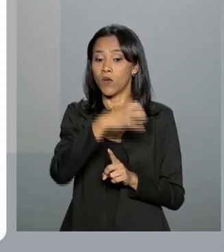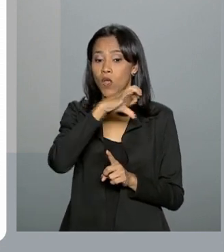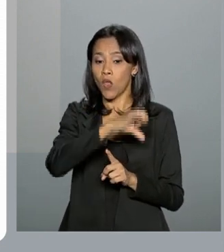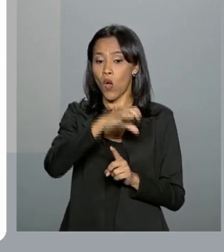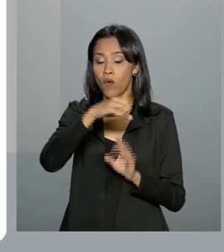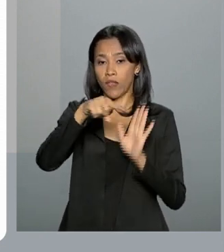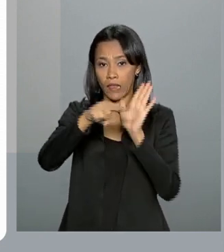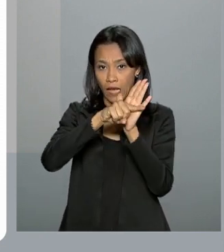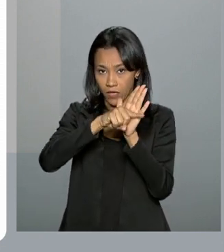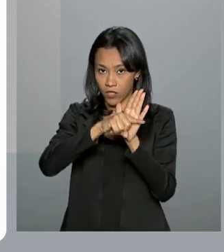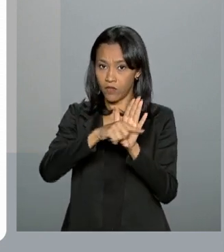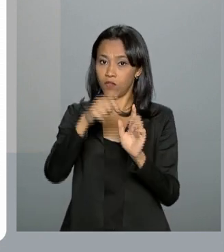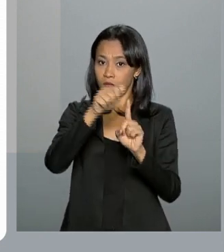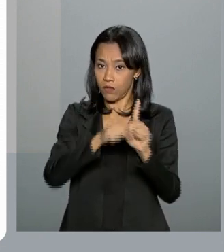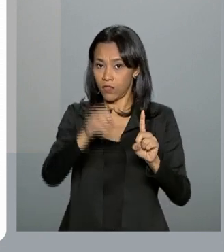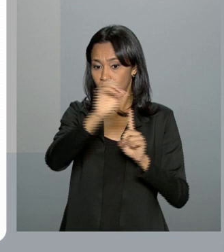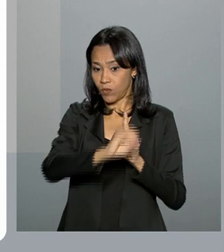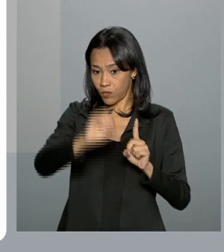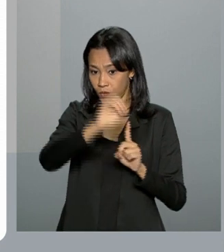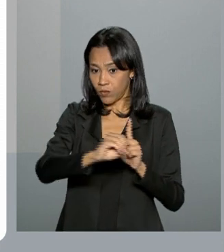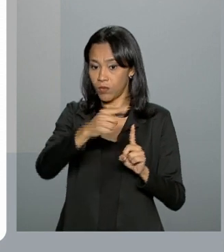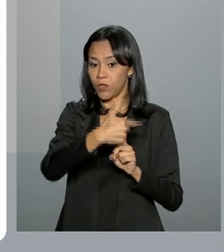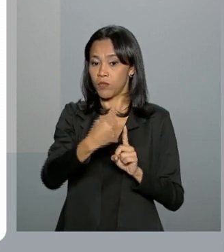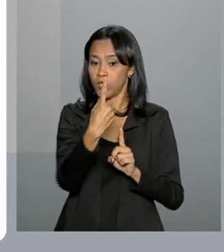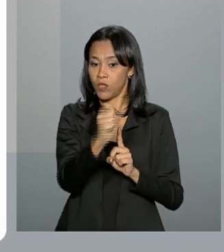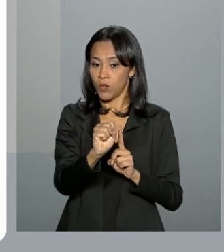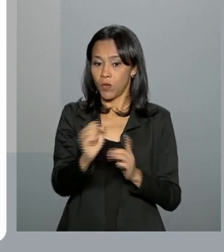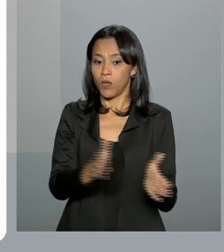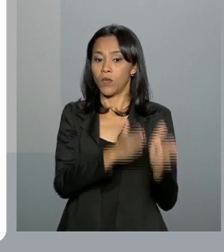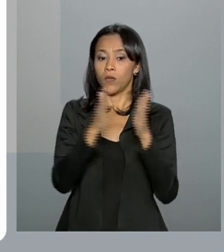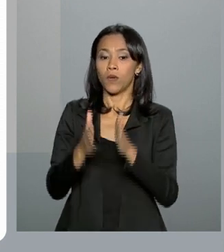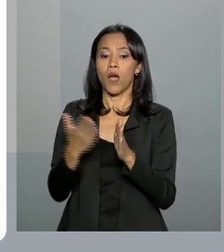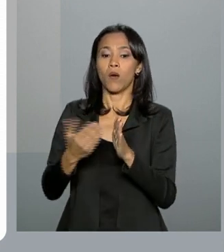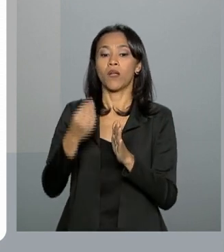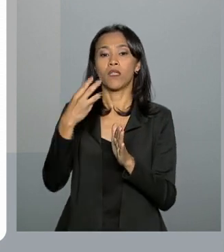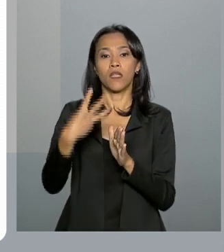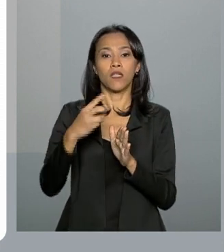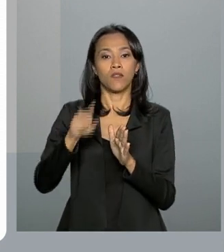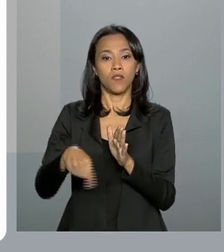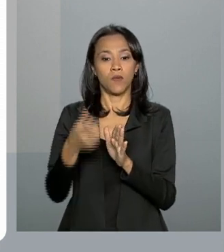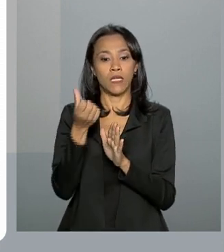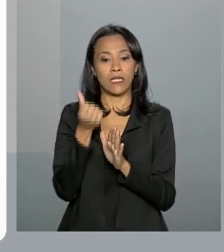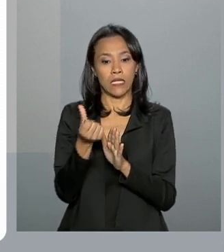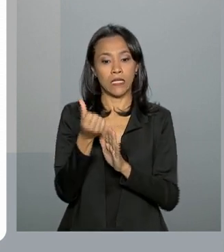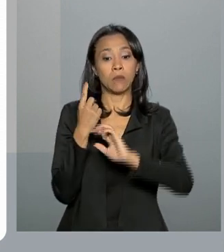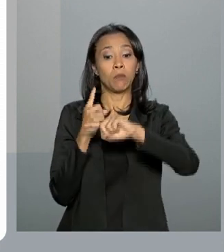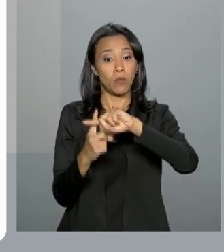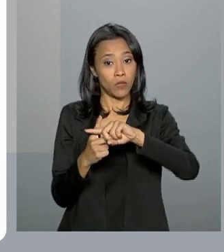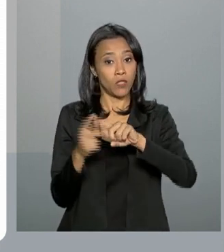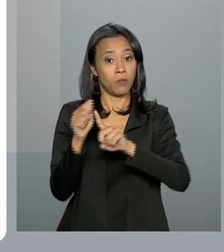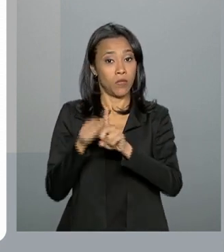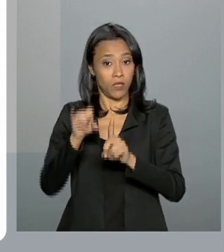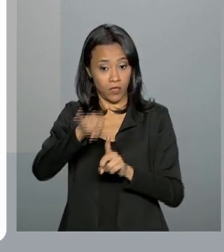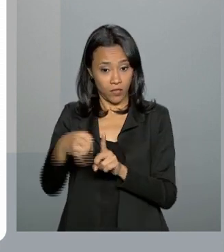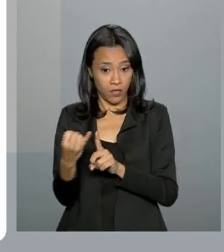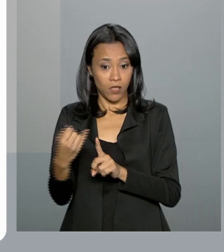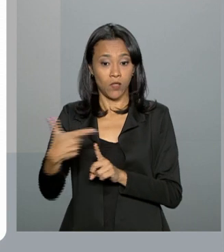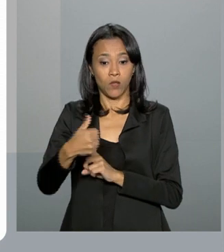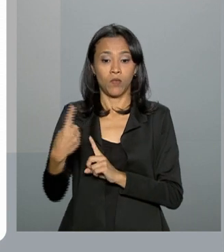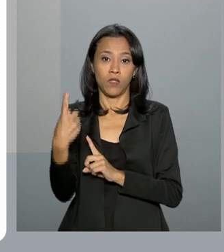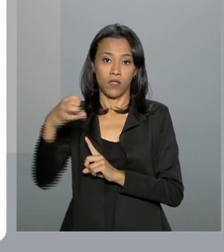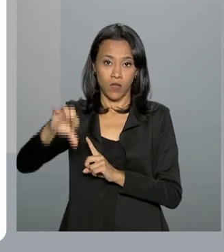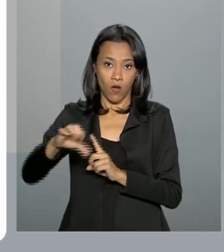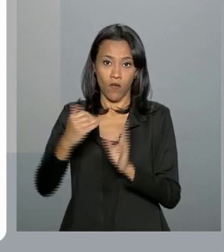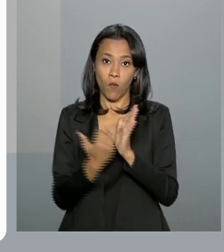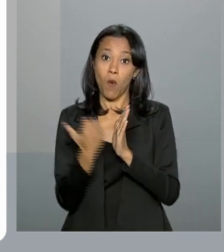negativos em outubro de 2018 para 3,6% positivos em janeiro de 2009. Um aumento